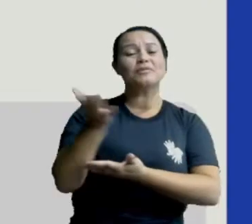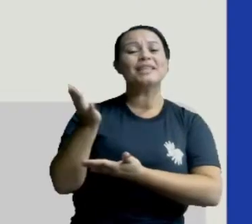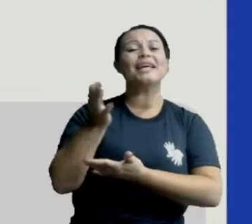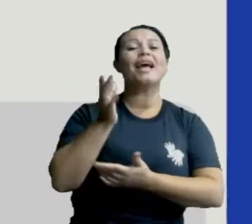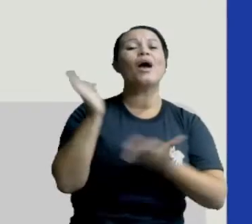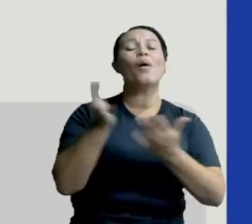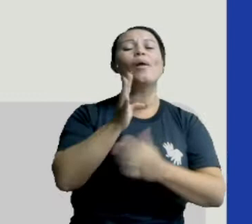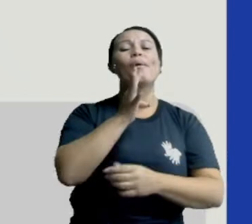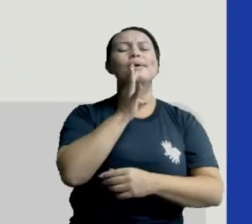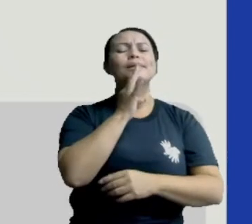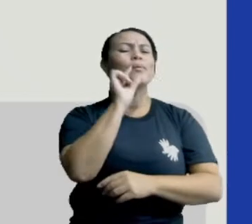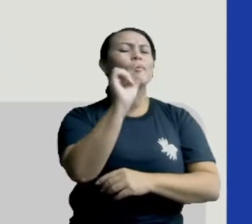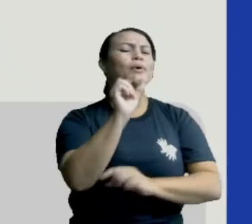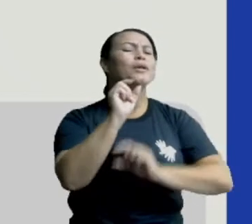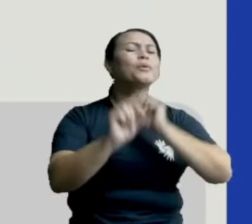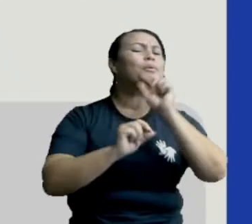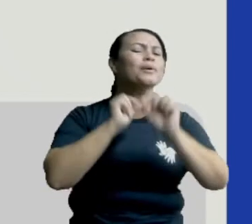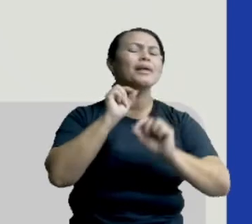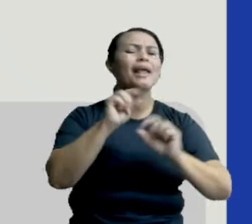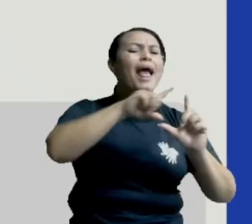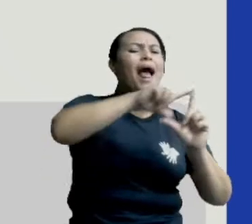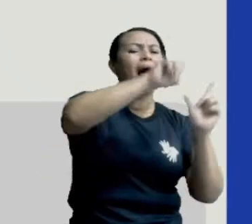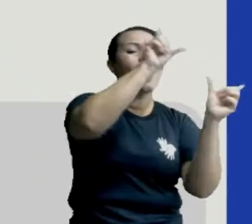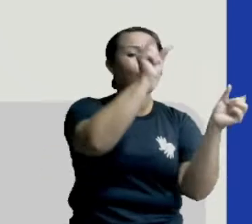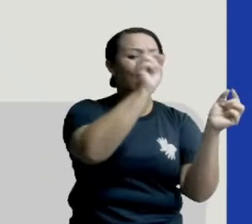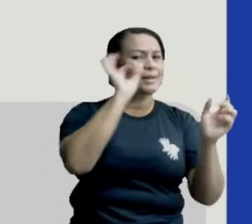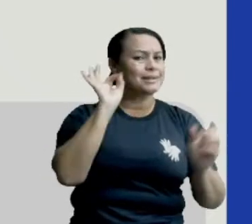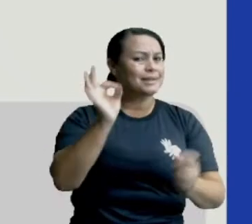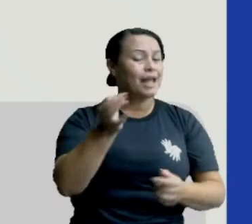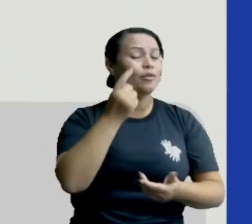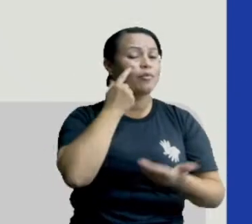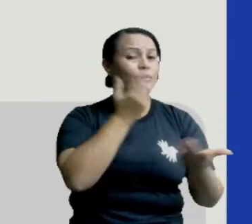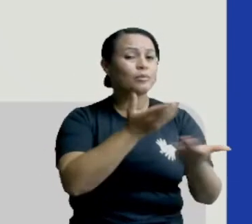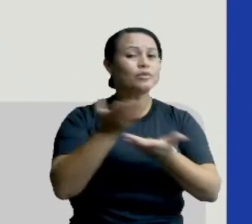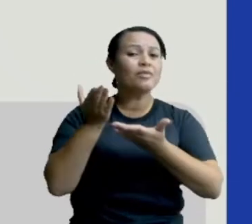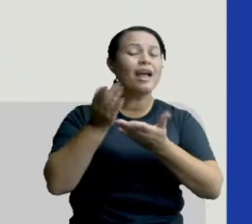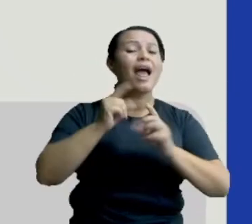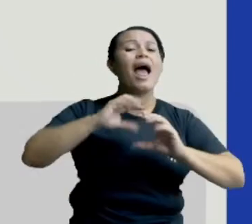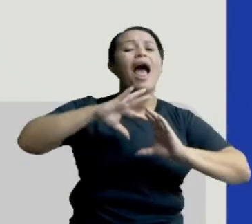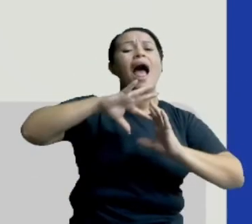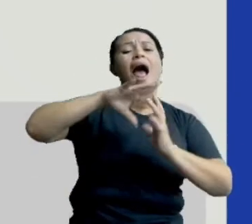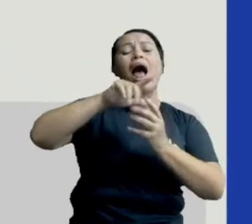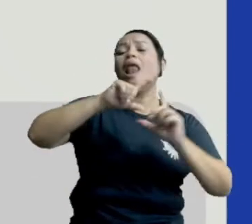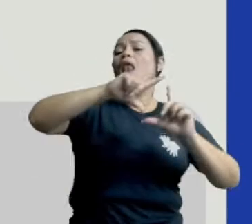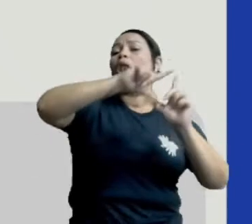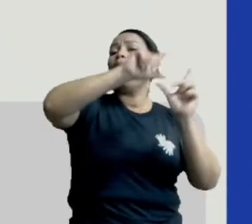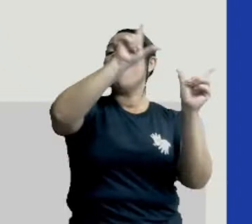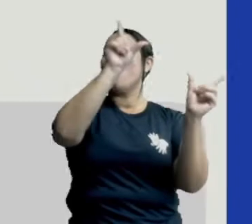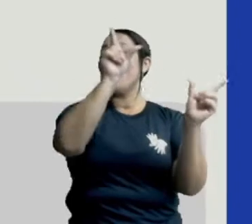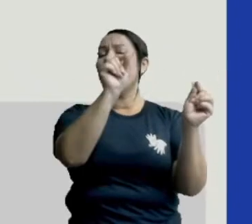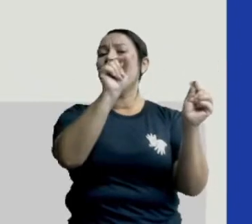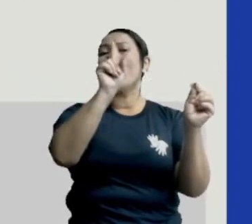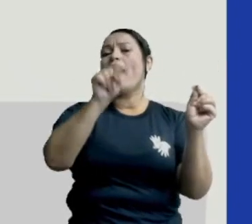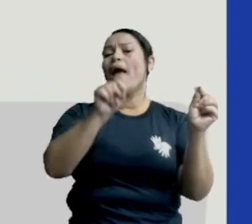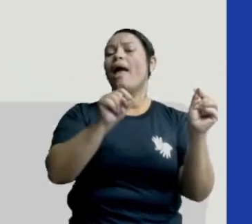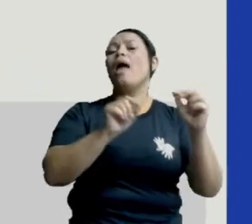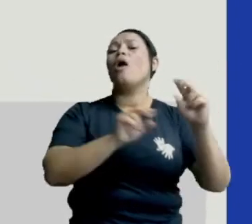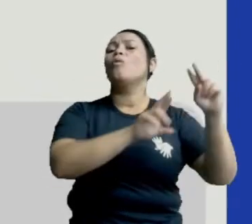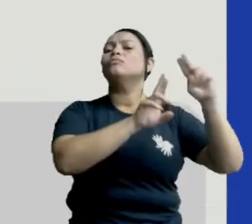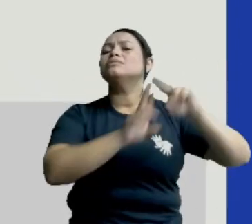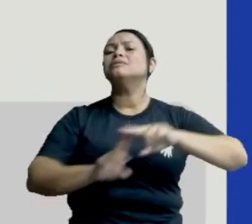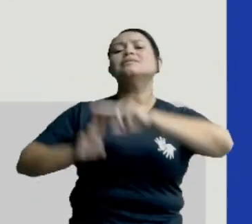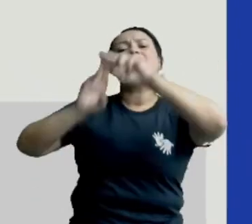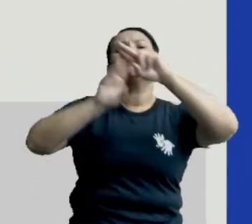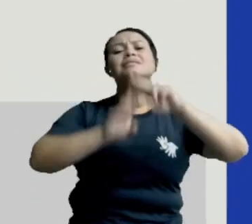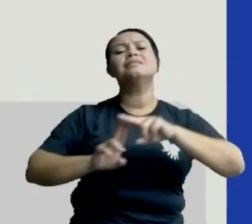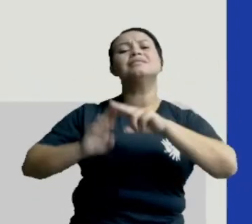Vamos conhecer um pouquinho primeiro o que é a Lua, certo? Então, a Lua é o satélite, para quem esqueceu,